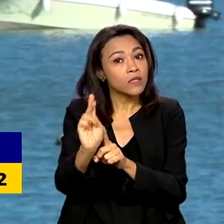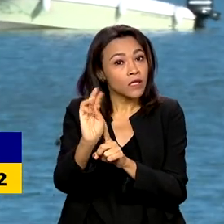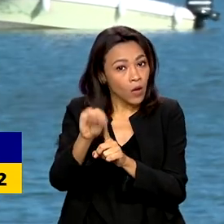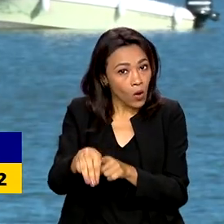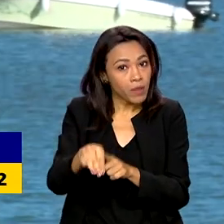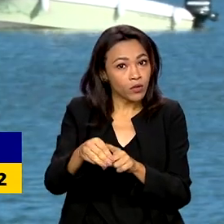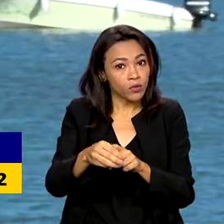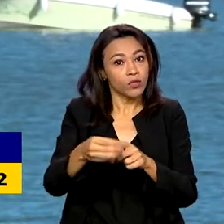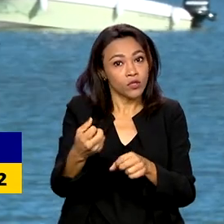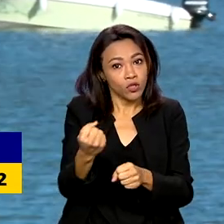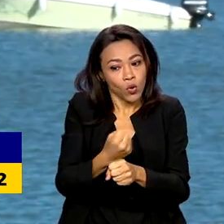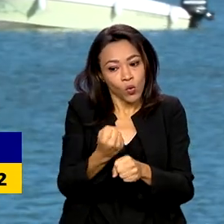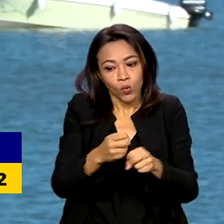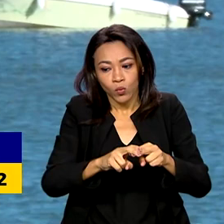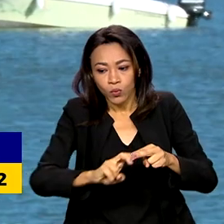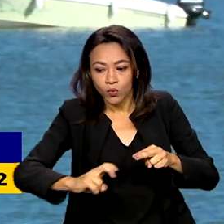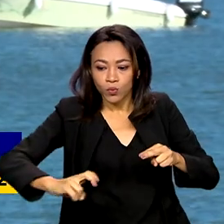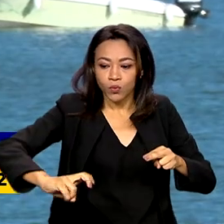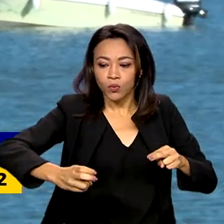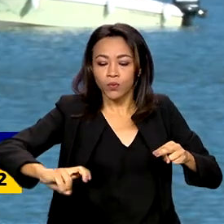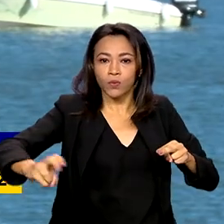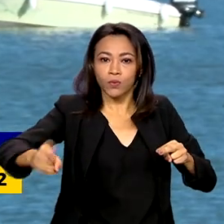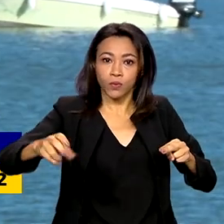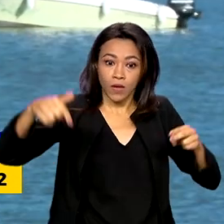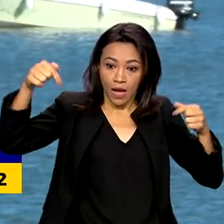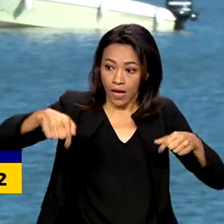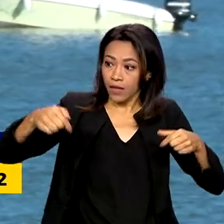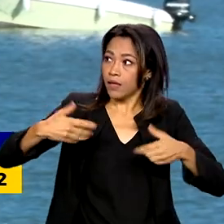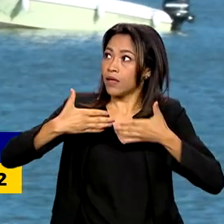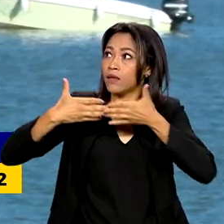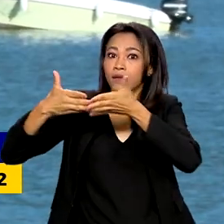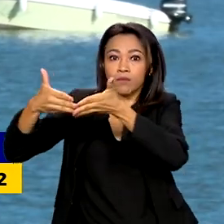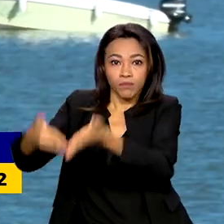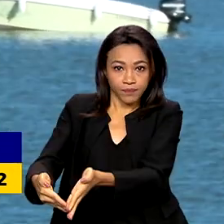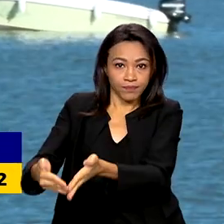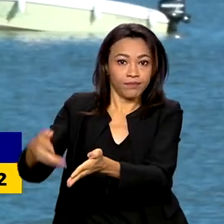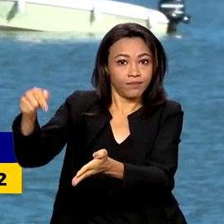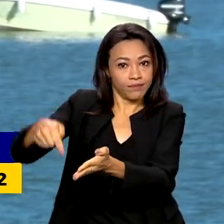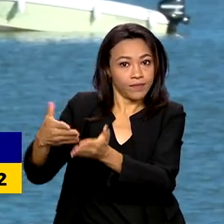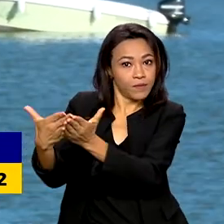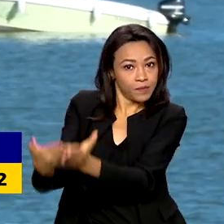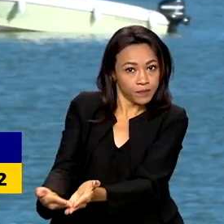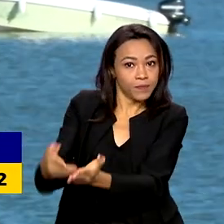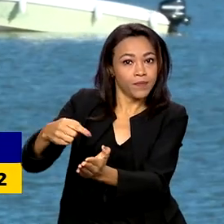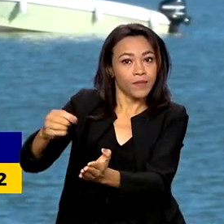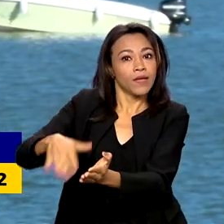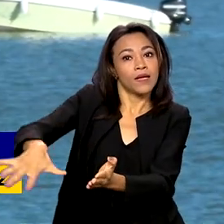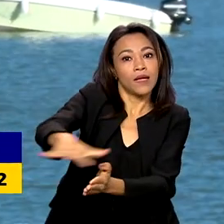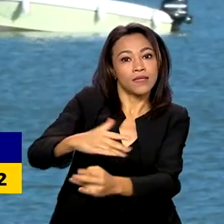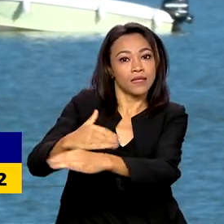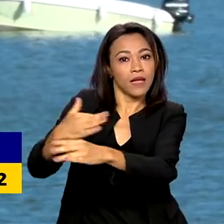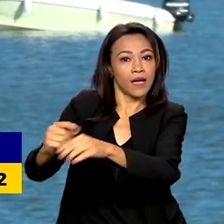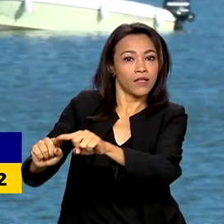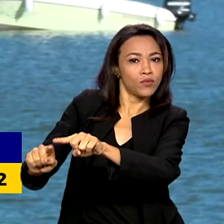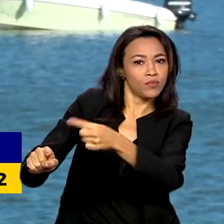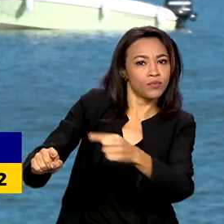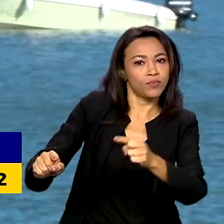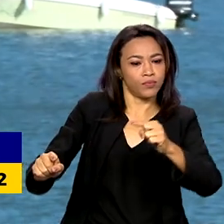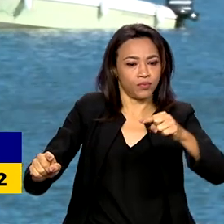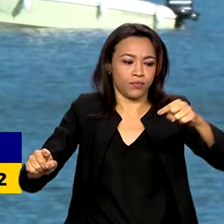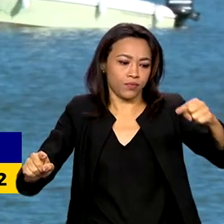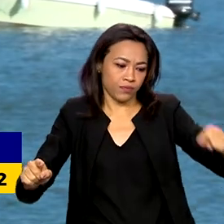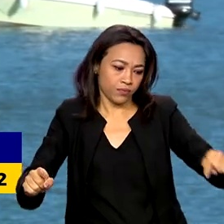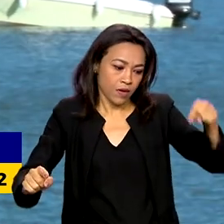ligando o município aqui, a zona portuária aqui de Léos, ao município de Figueirópolis, no Tocantins.